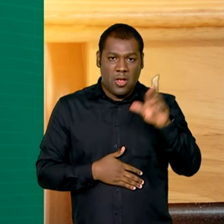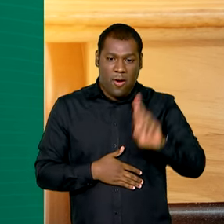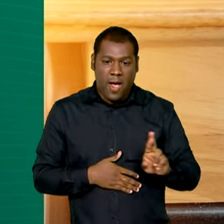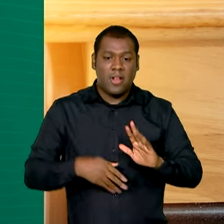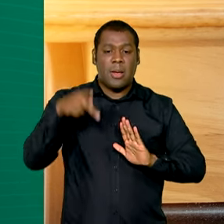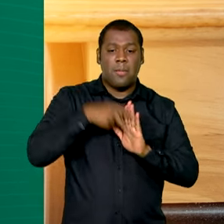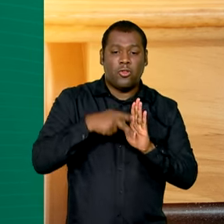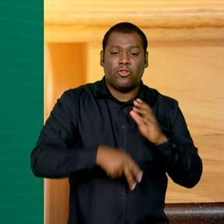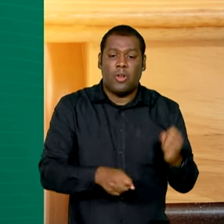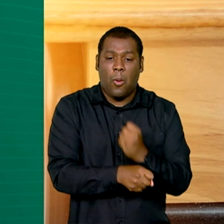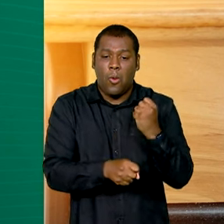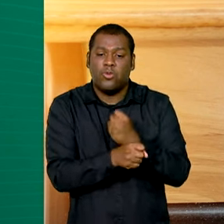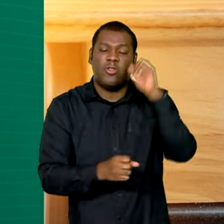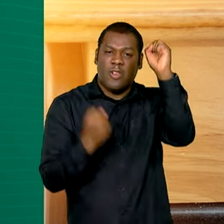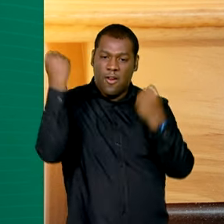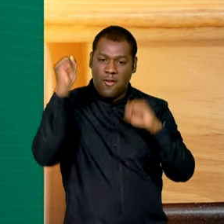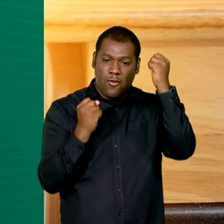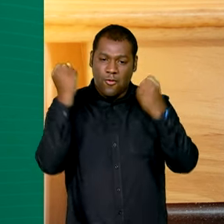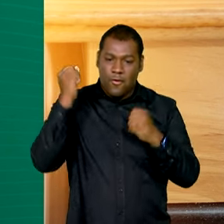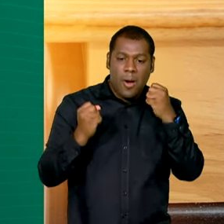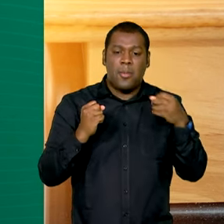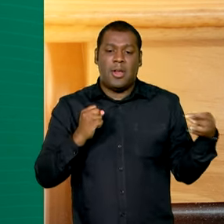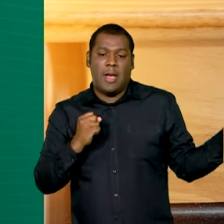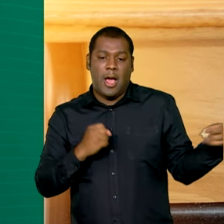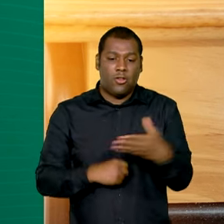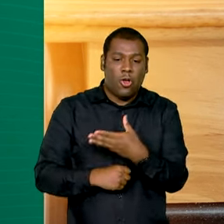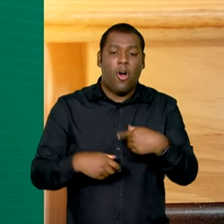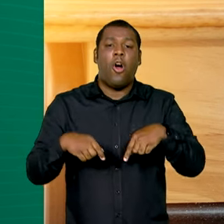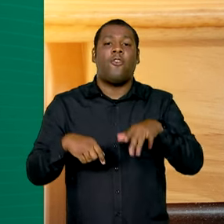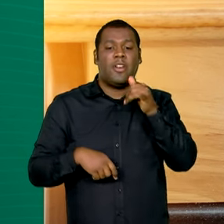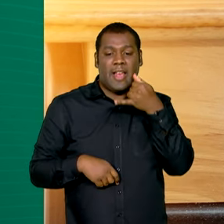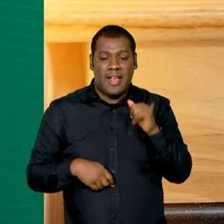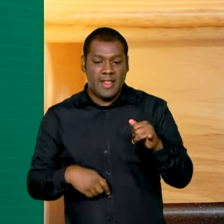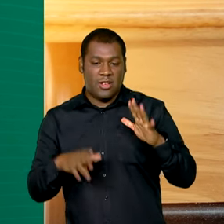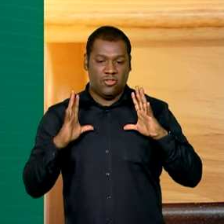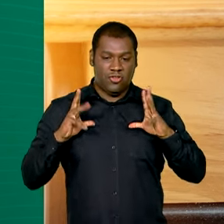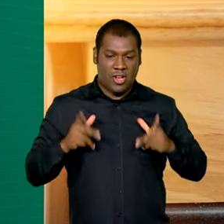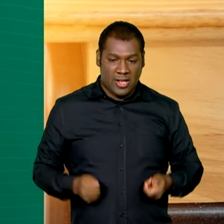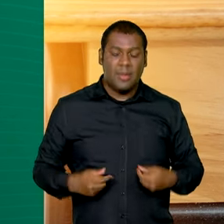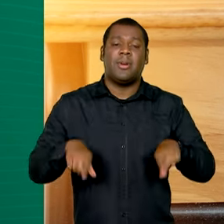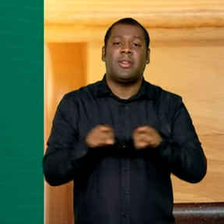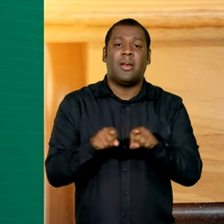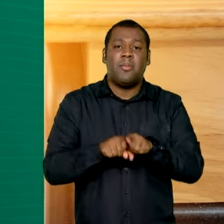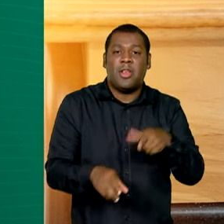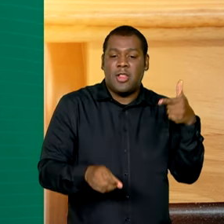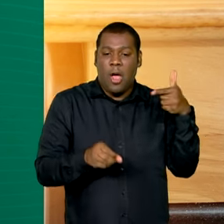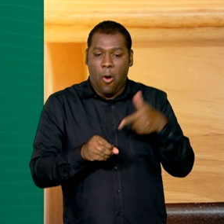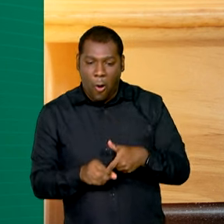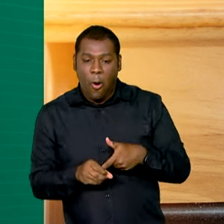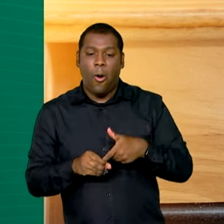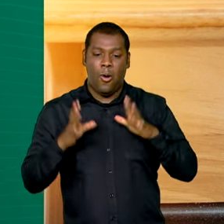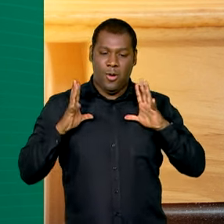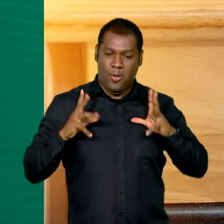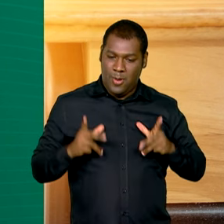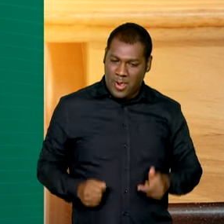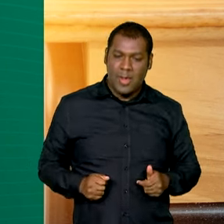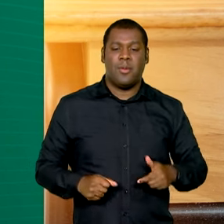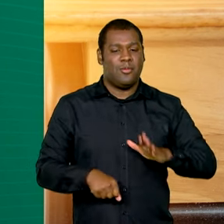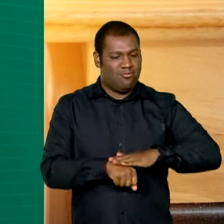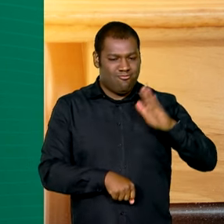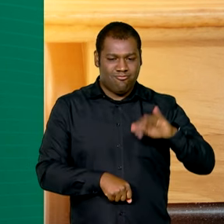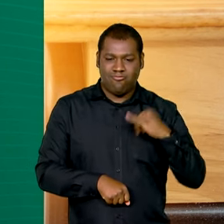construção de usinas fotovoltaicas, transmissão de energia e a ampliação do oleoduto Osbra, maior do país.